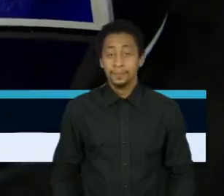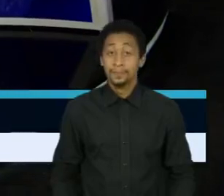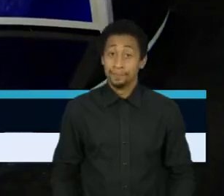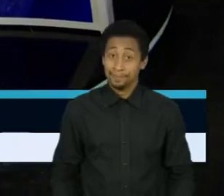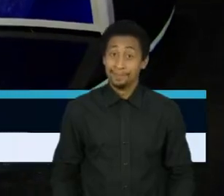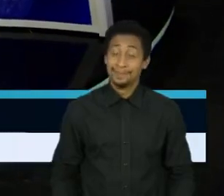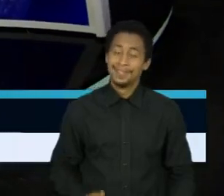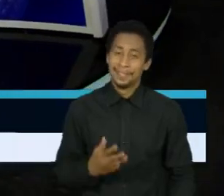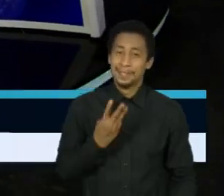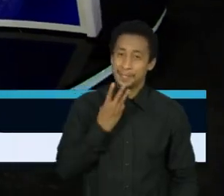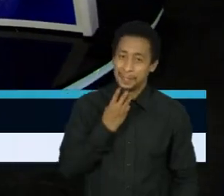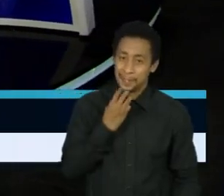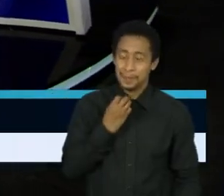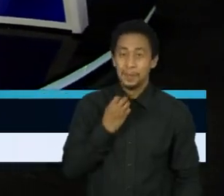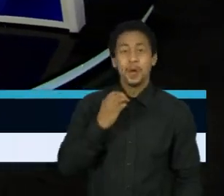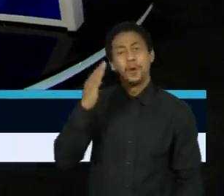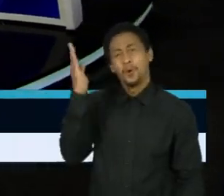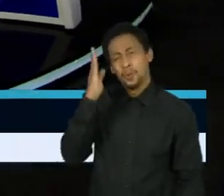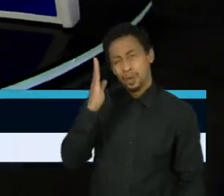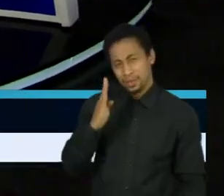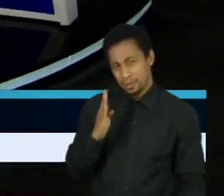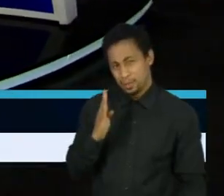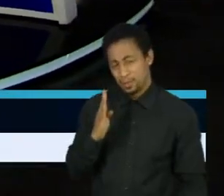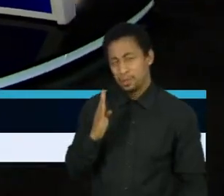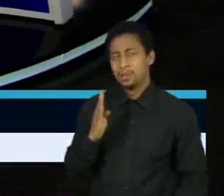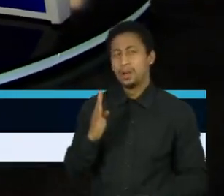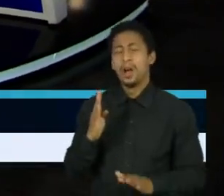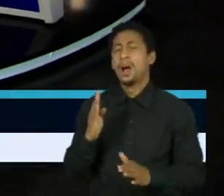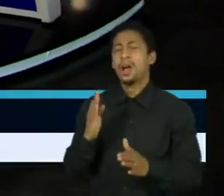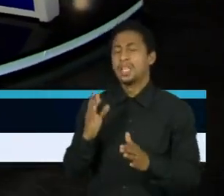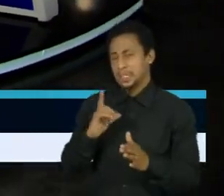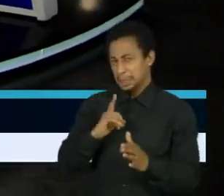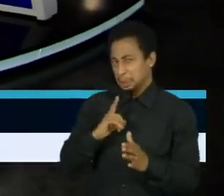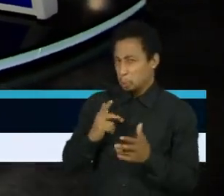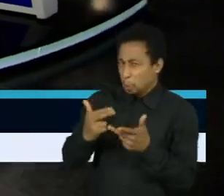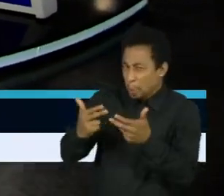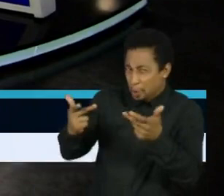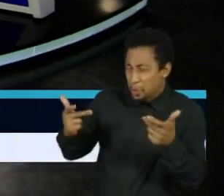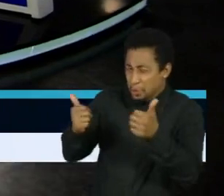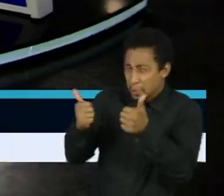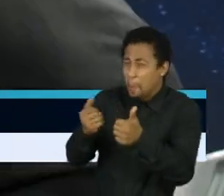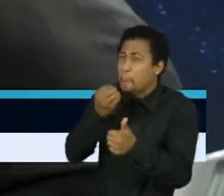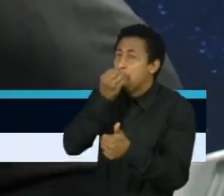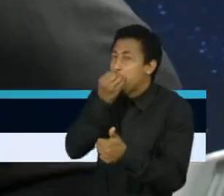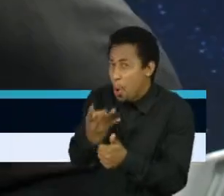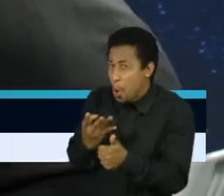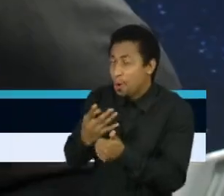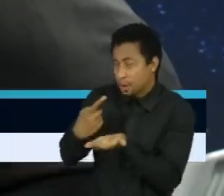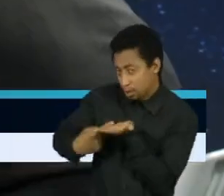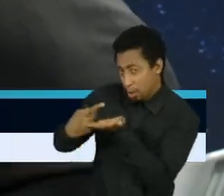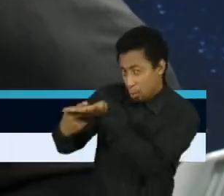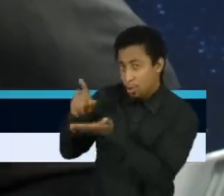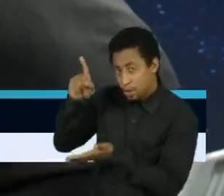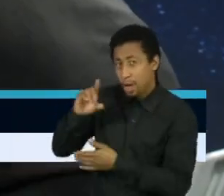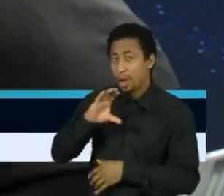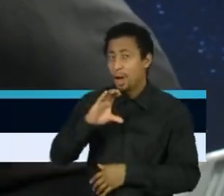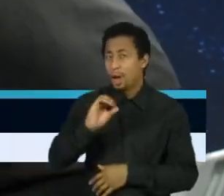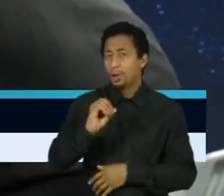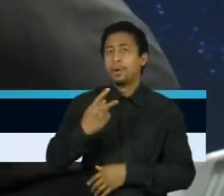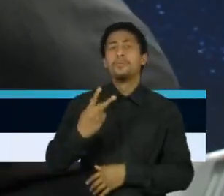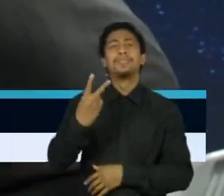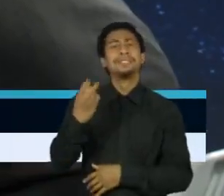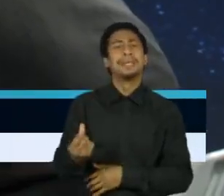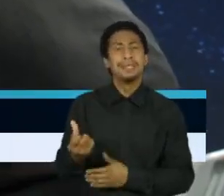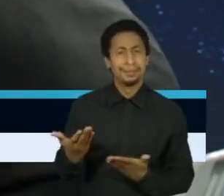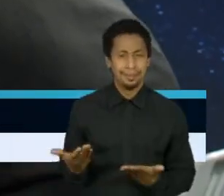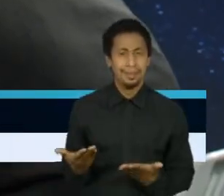Senes, tem algo que o Brasil possa comemorar do que foi acordado na COP26? O que se viu é que os países desenvolvidos